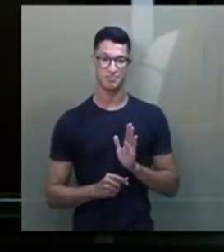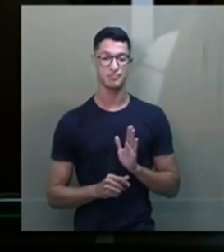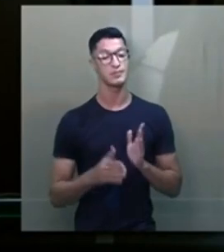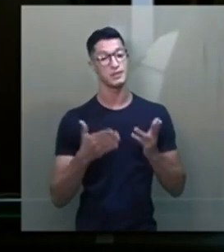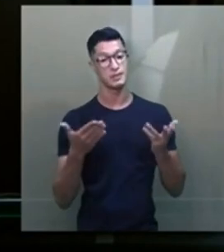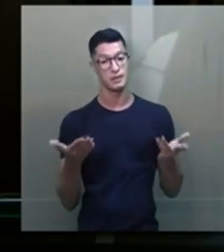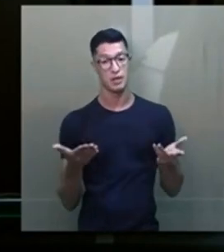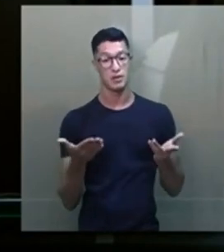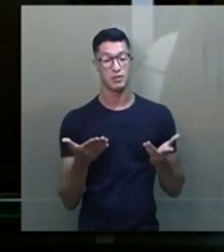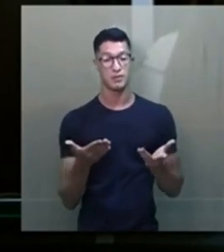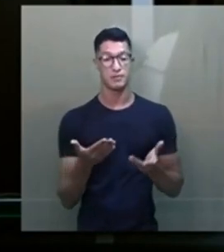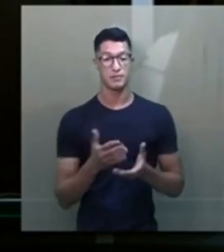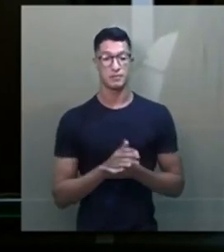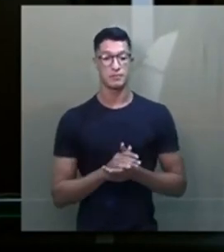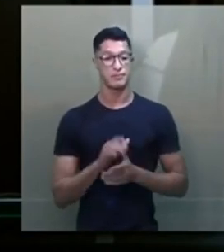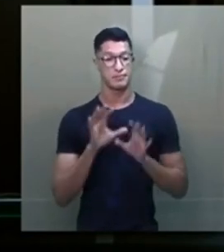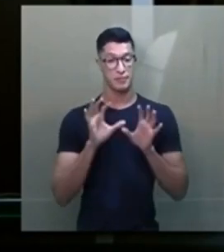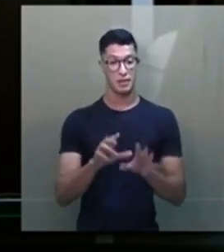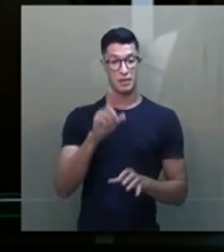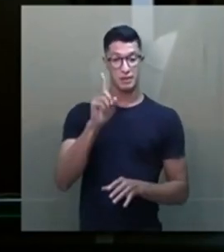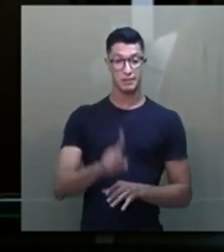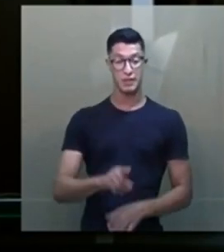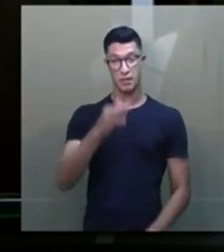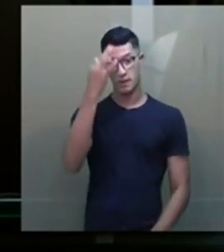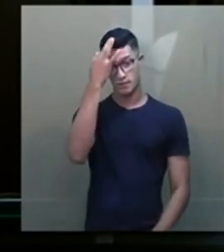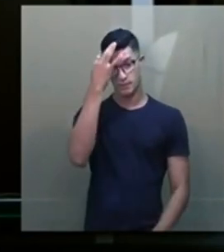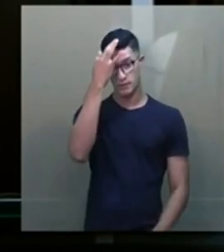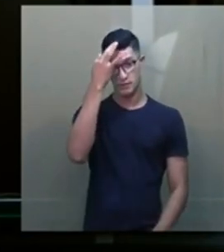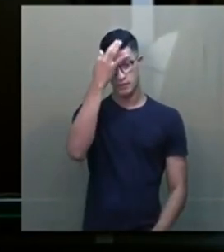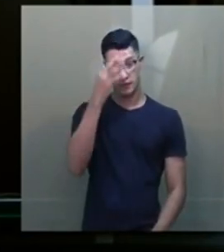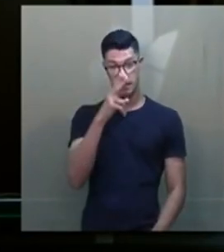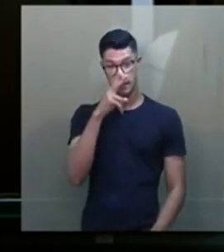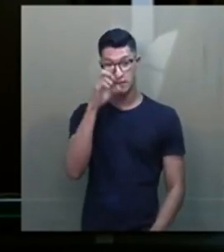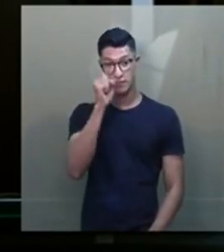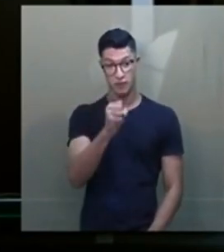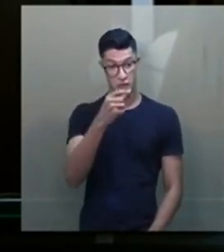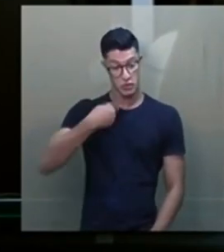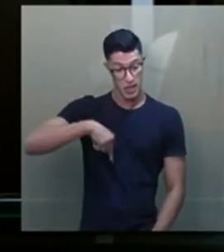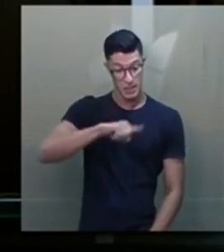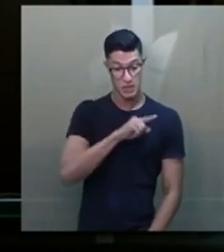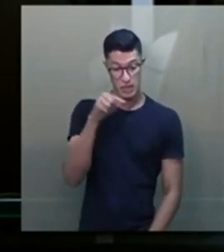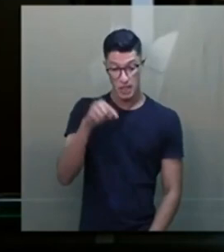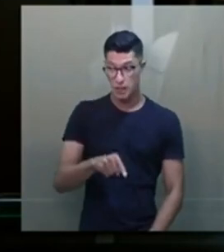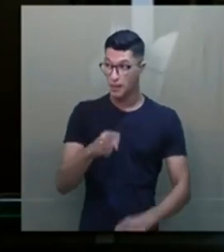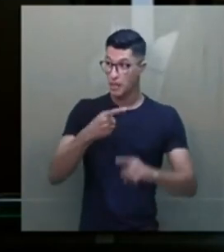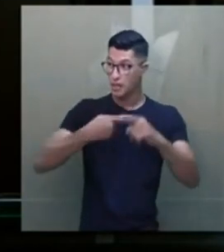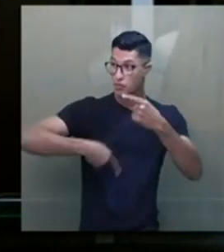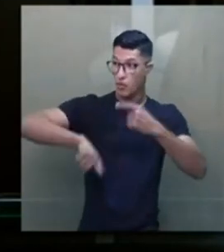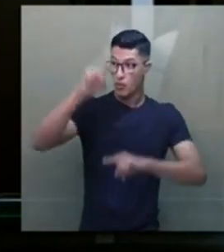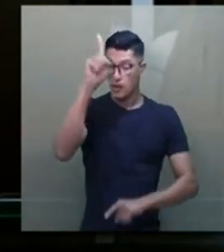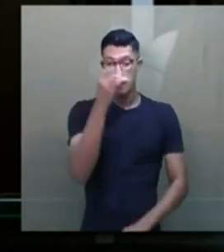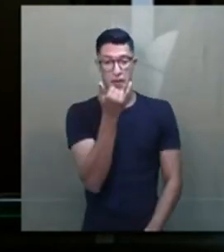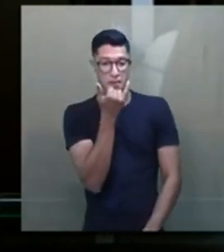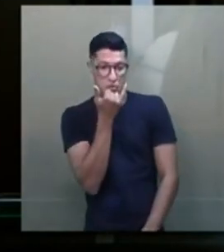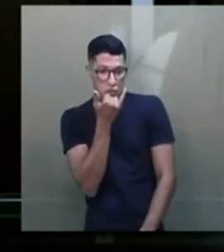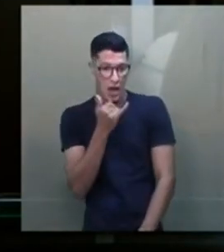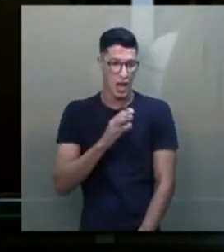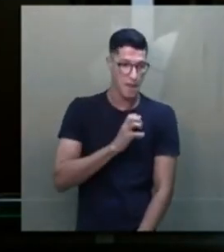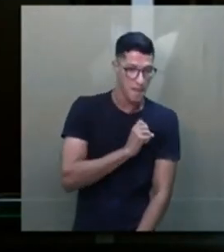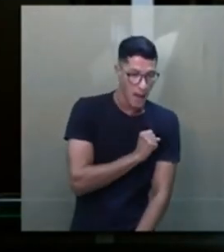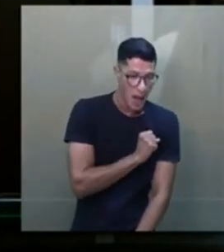Então, isso é uma filosofia muito forte que a gente está aqui para evoluir, para perdoar, para amar